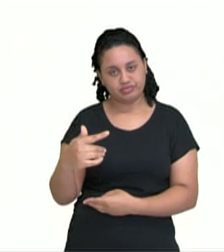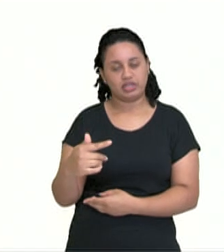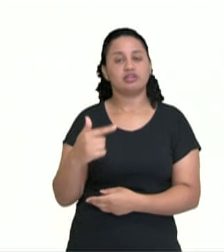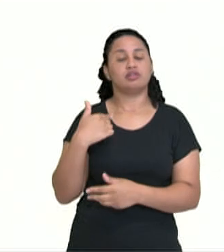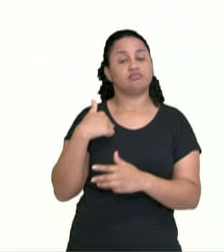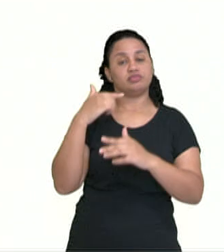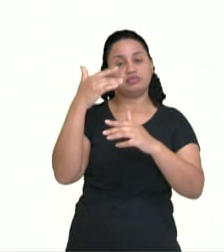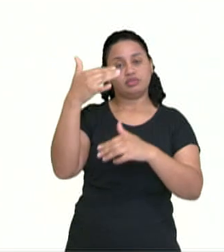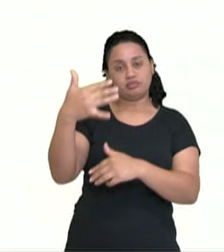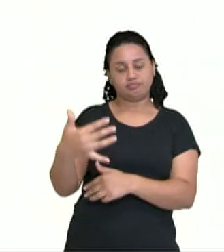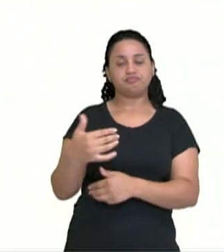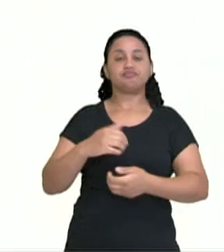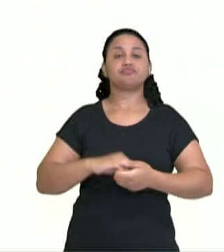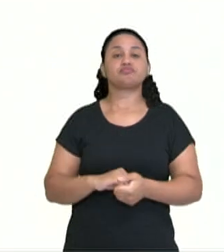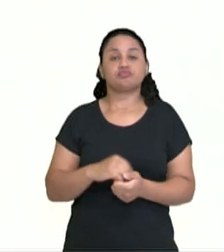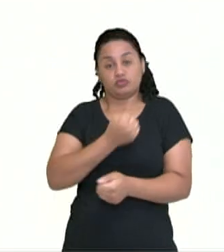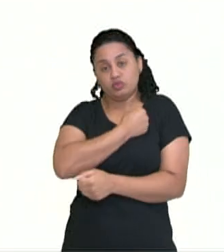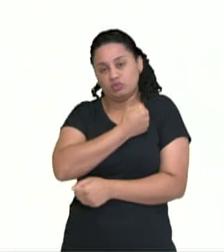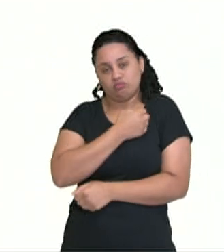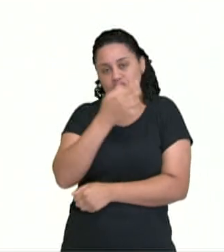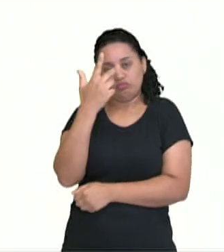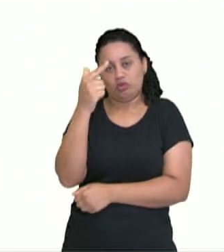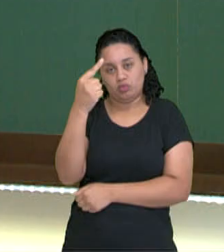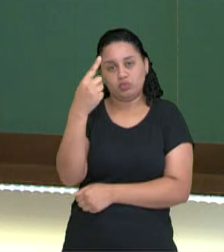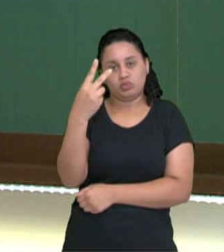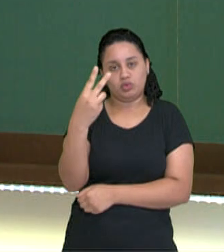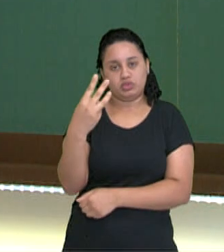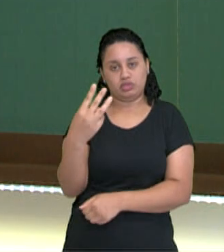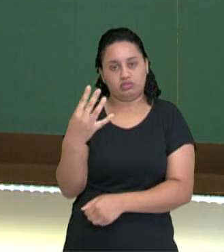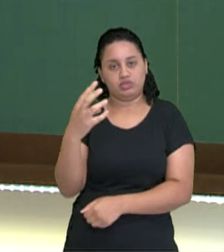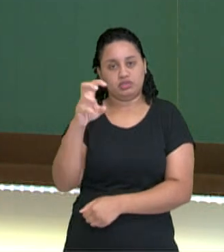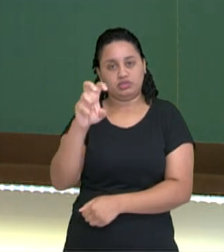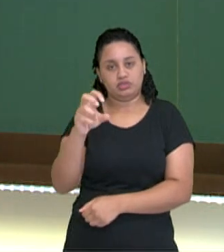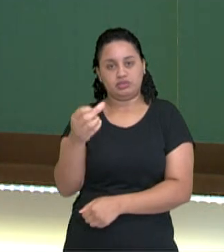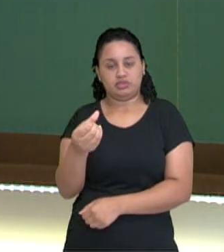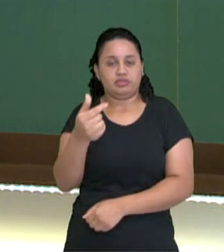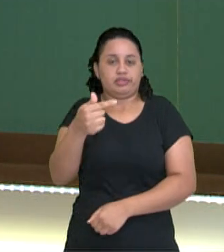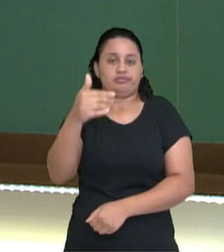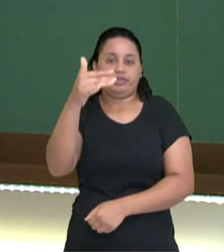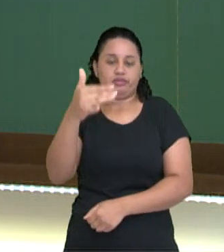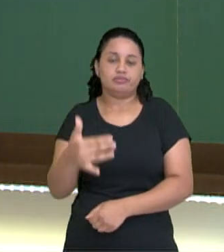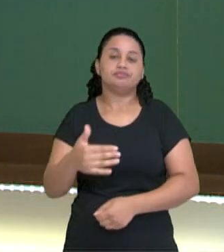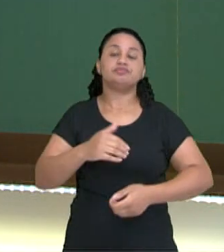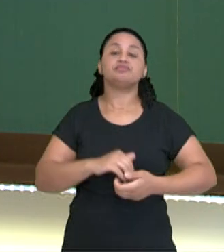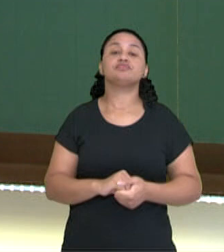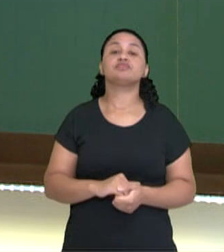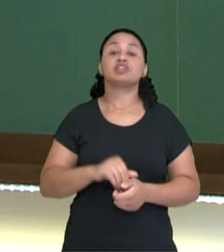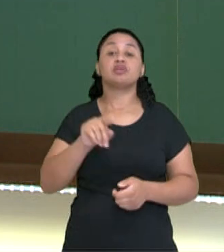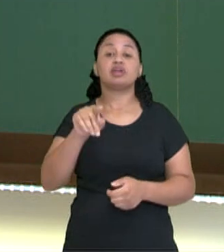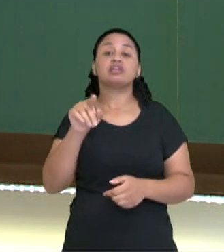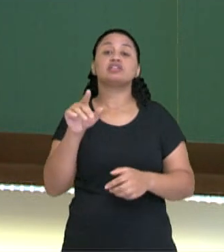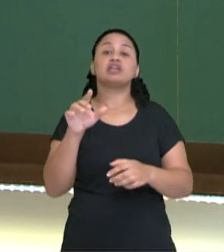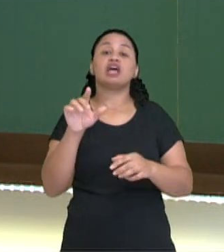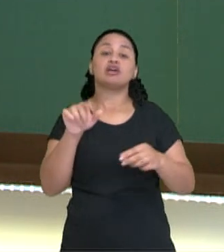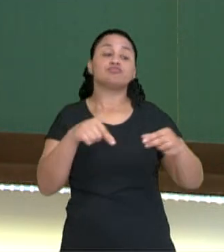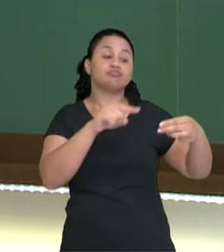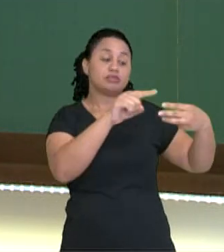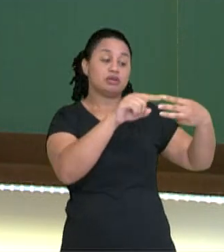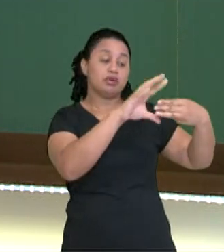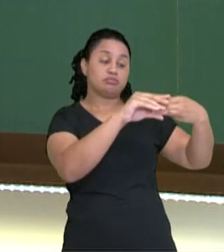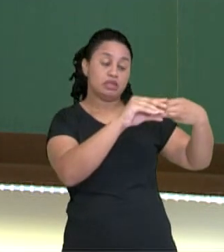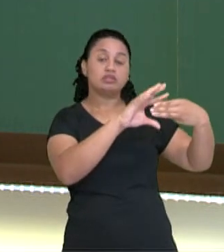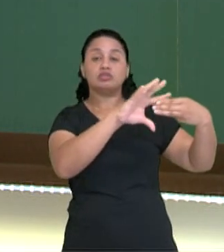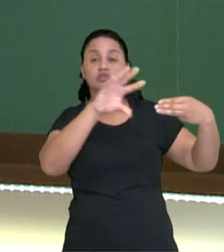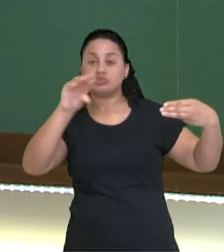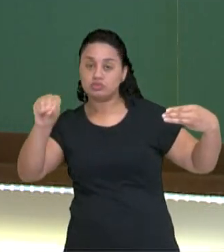diante, tá? Então, o sete, né? É um conjunto de games, que o game é pontos. Vamos